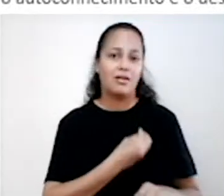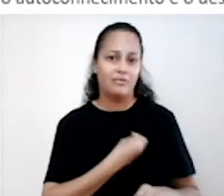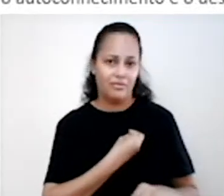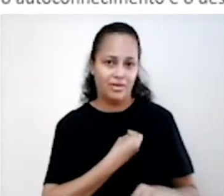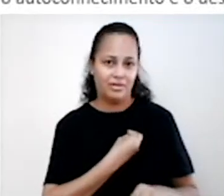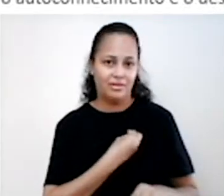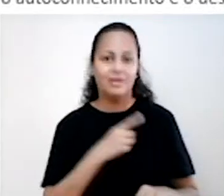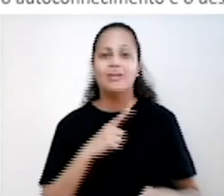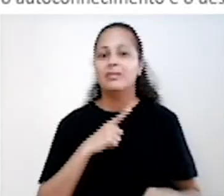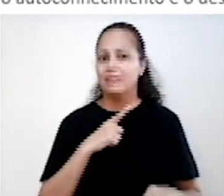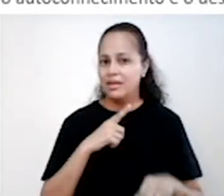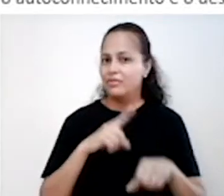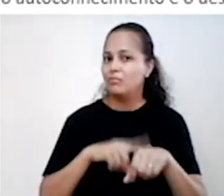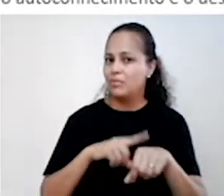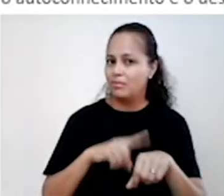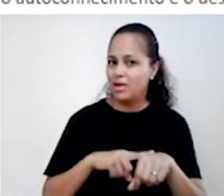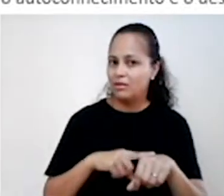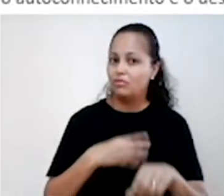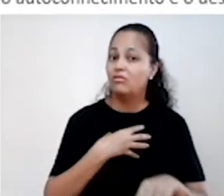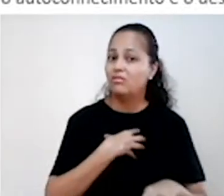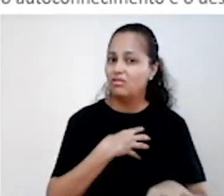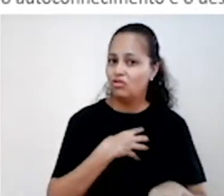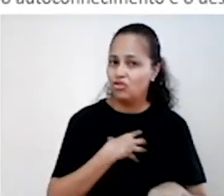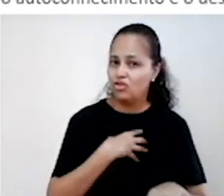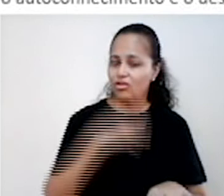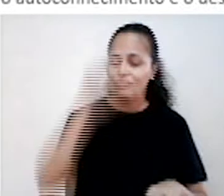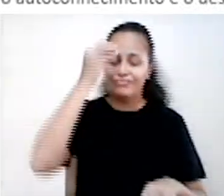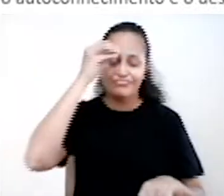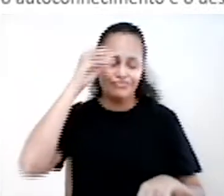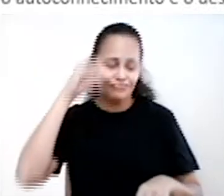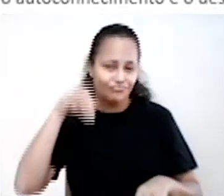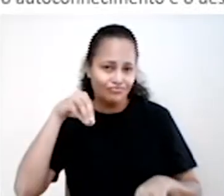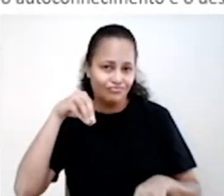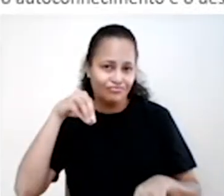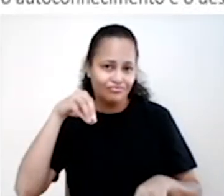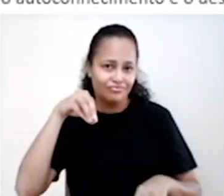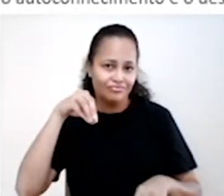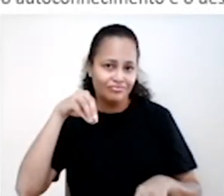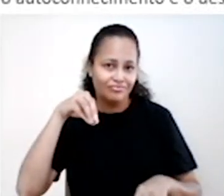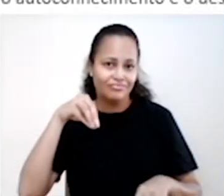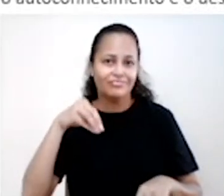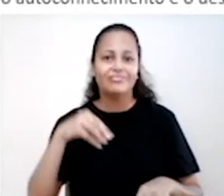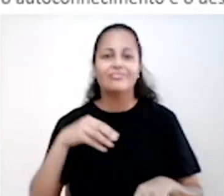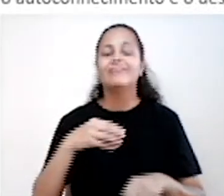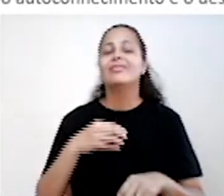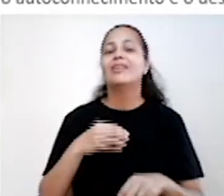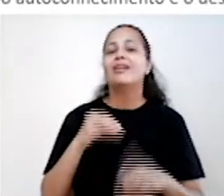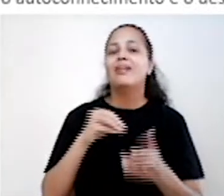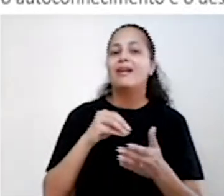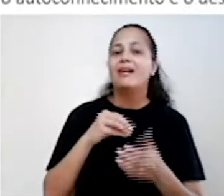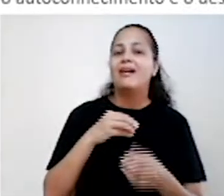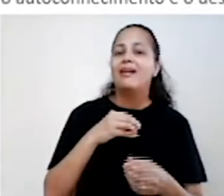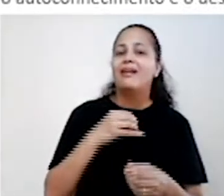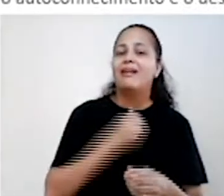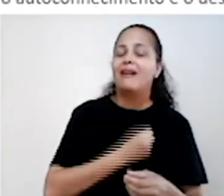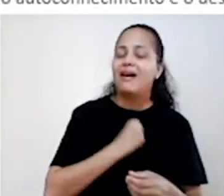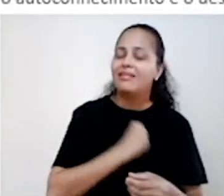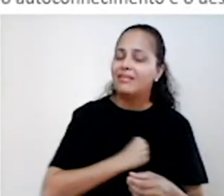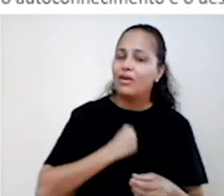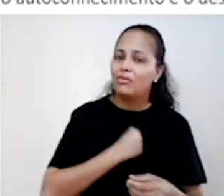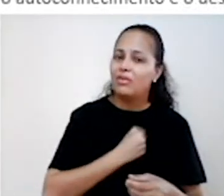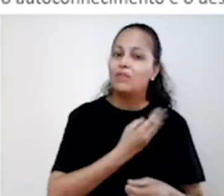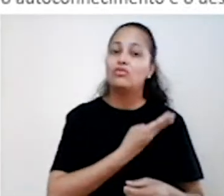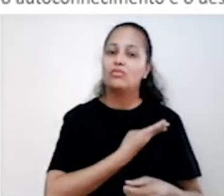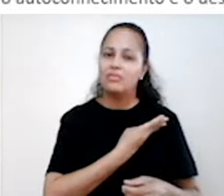Em alguns momentos vocês podem ter sentido tédio, desânimo, esgotamento físico e mental, saudade dos amigos, da